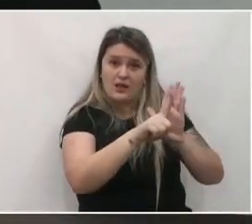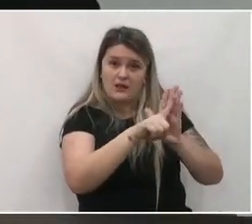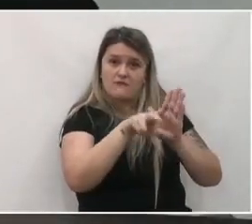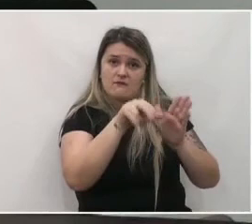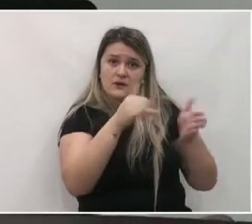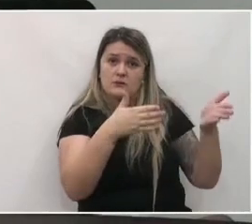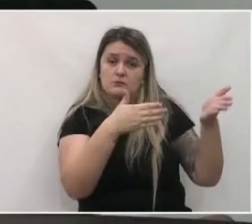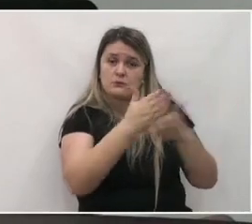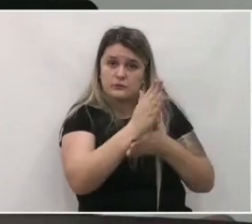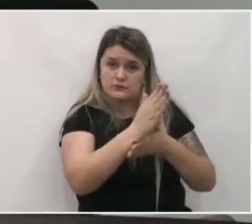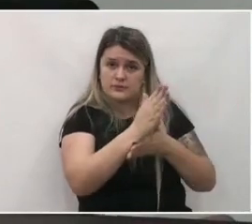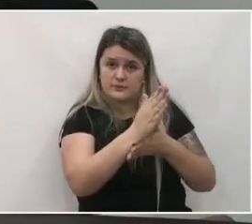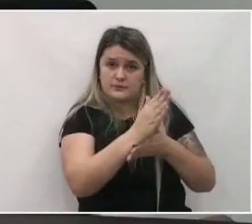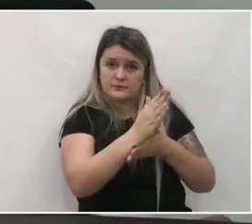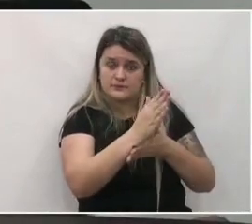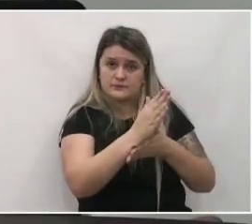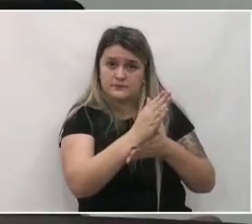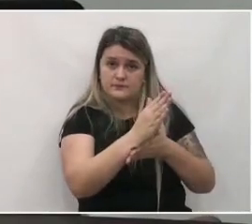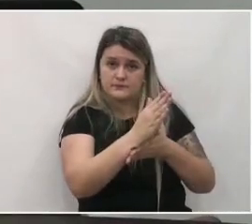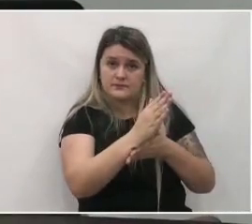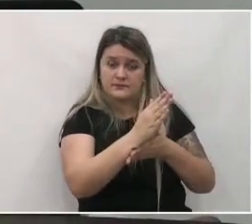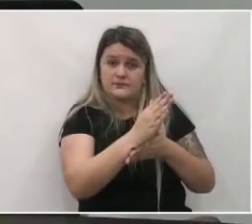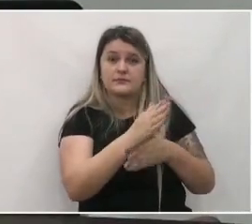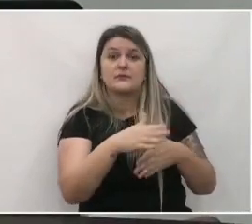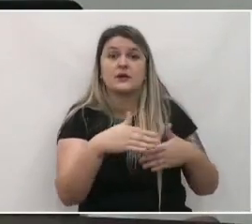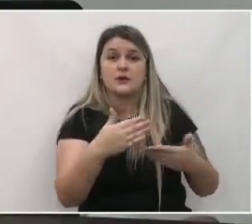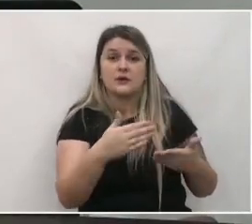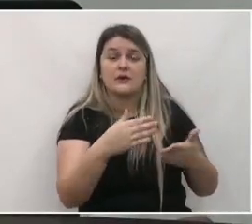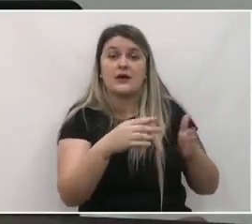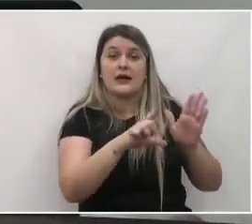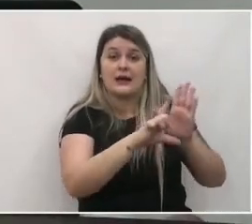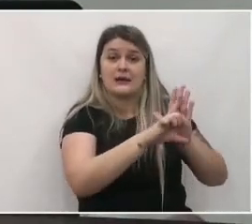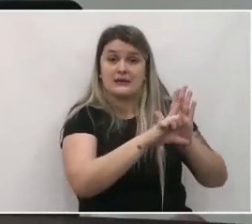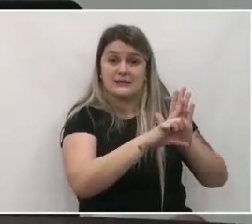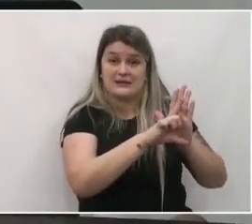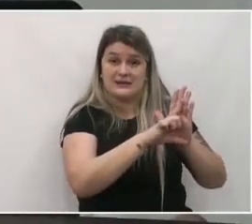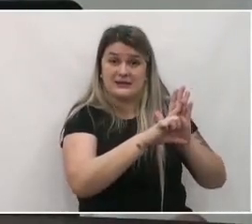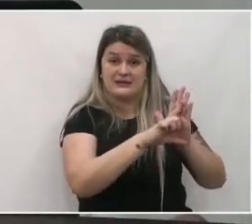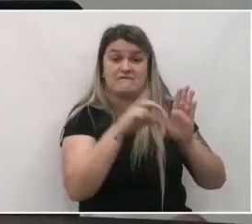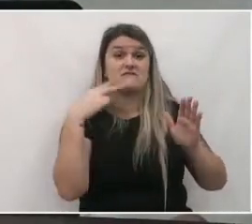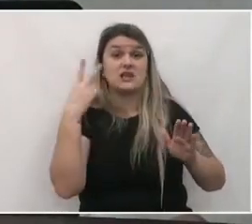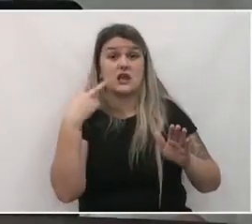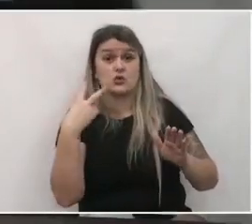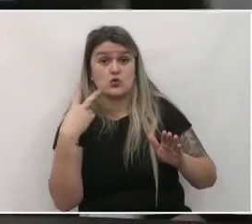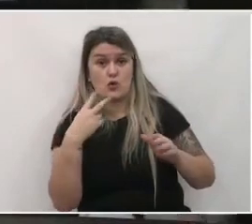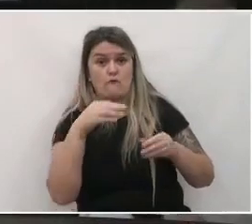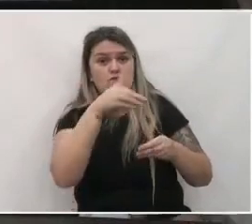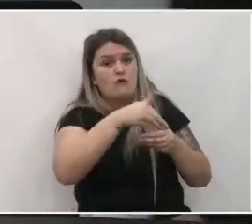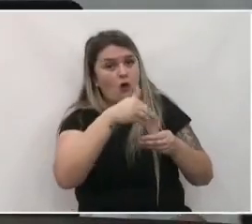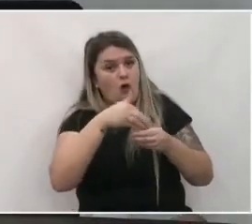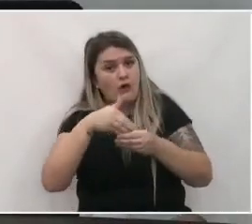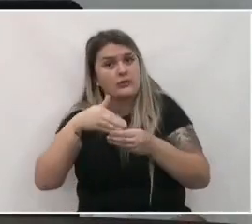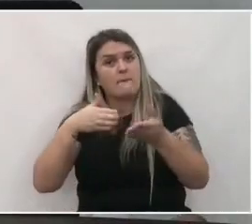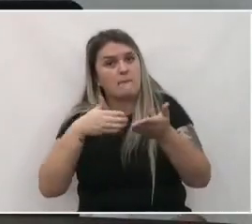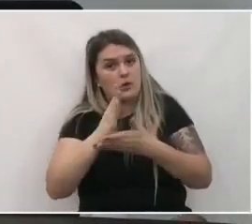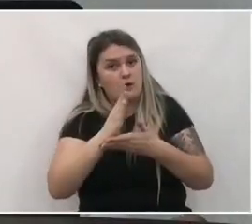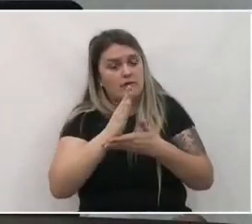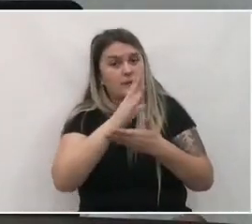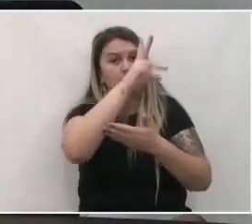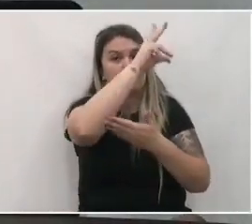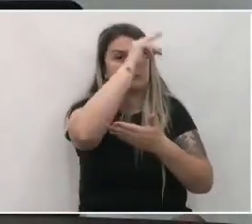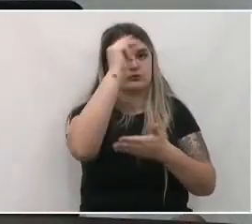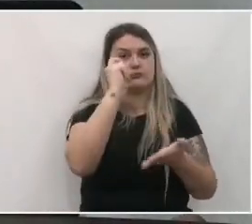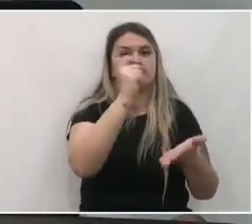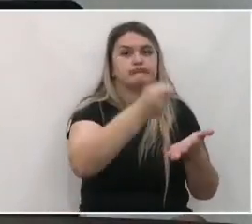município. Sim. E dessa maneira ela é uma lei aprovada pelos vereadores e ela é executada pela prefeitura.